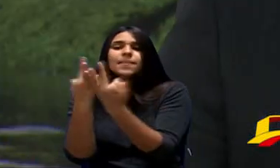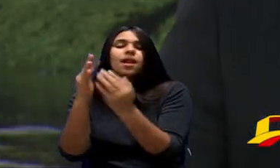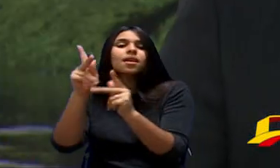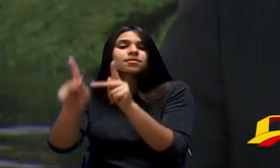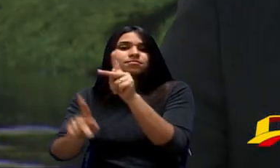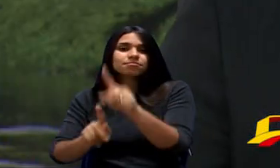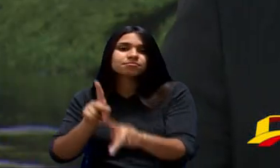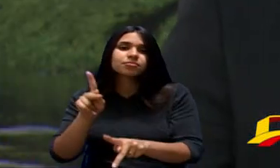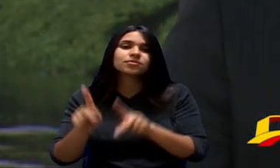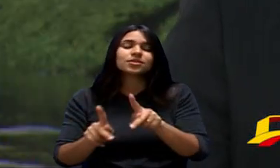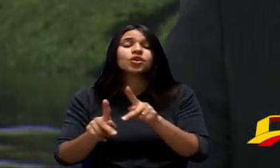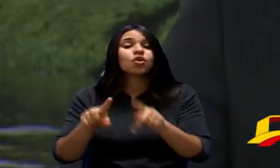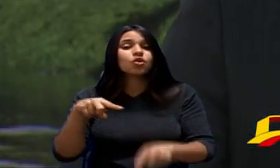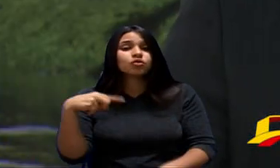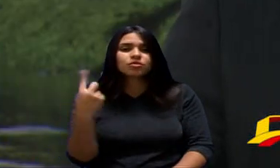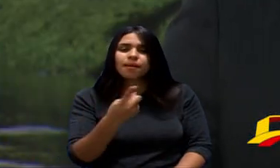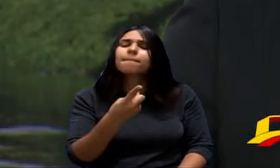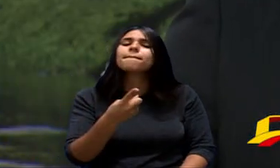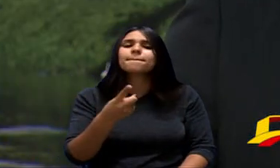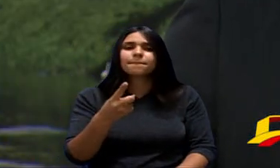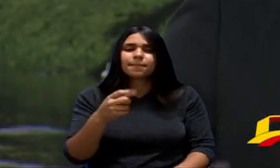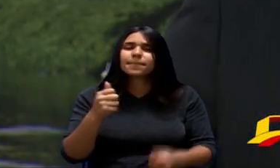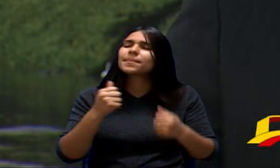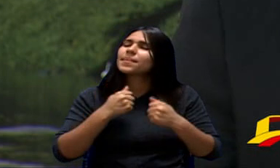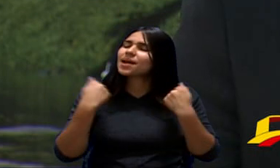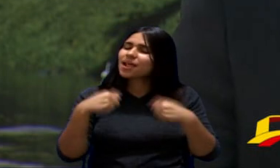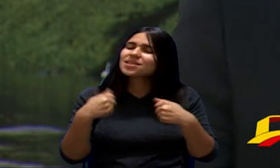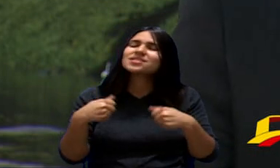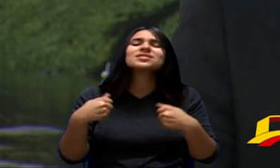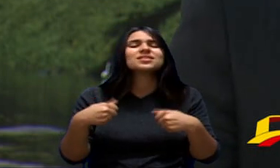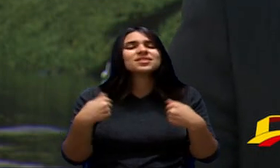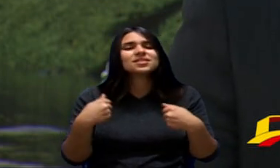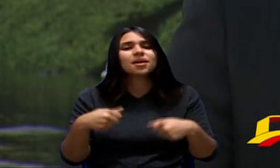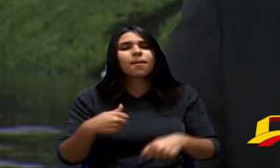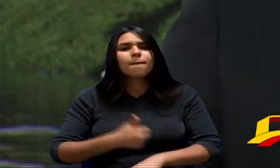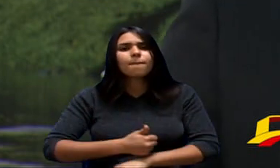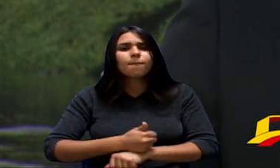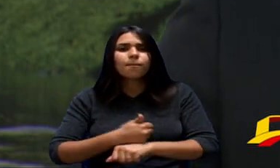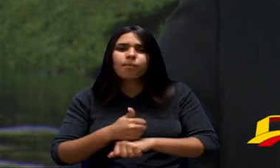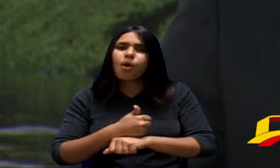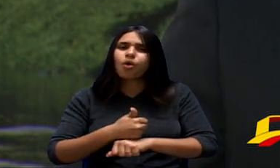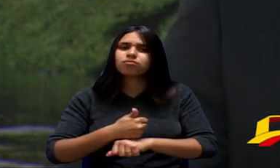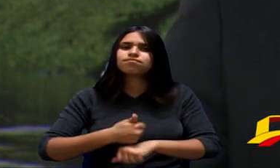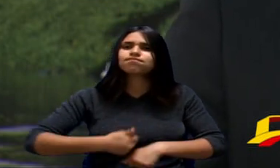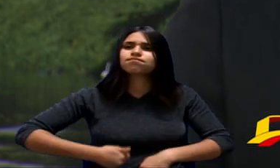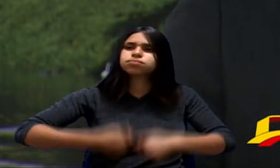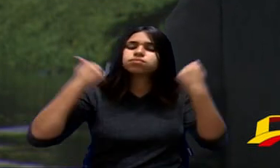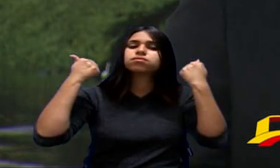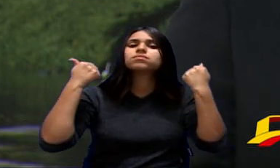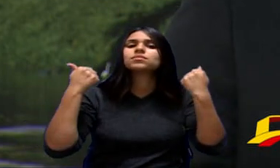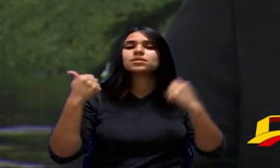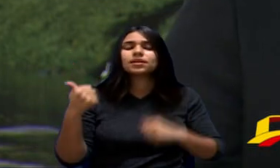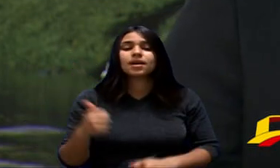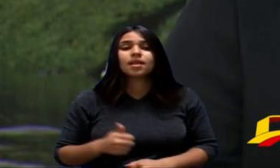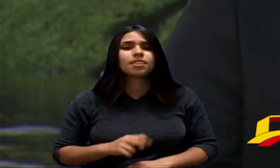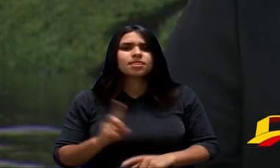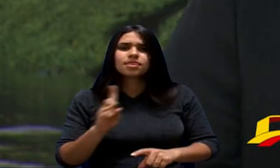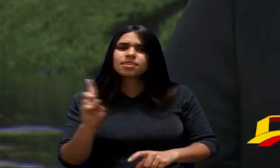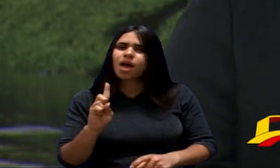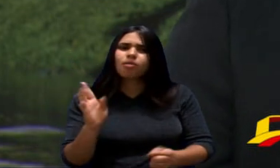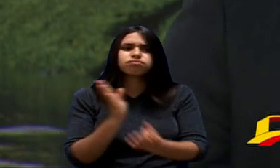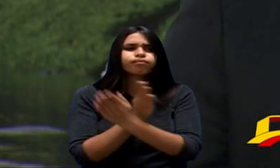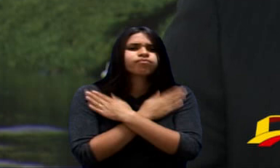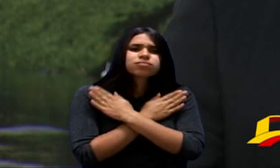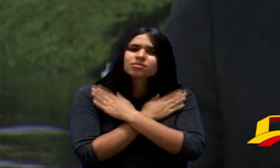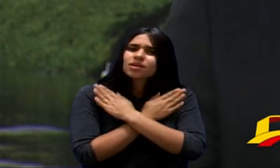População Vocês Merecem De Ter Um Melhor Salário Não De Ter Razões De Demissões